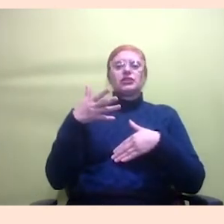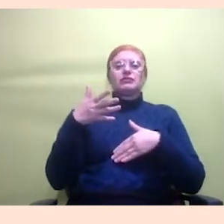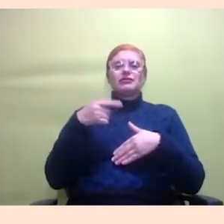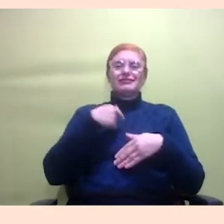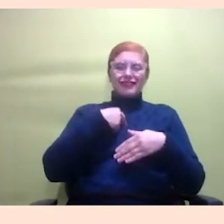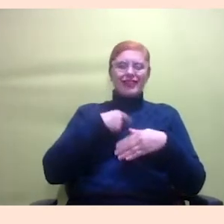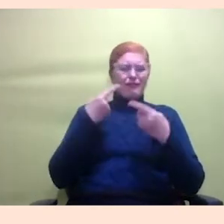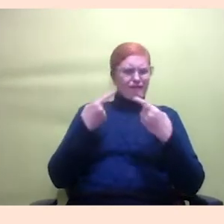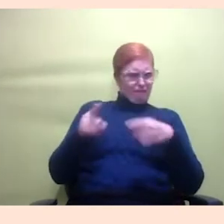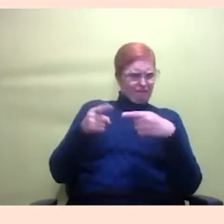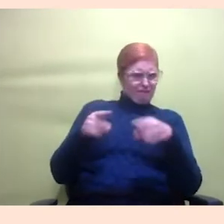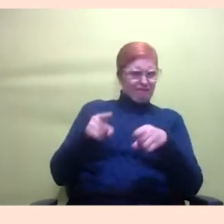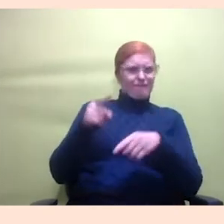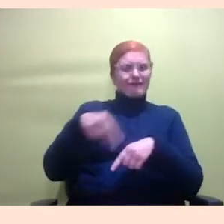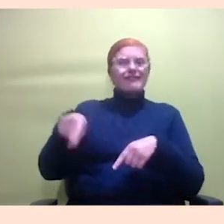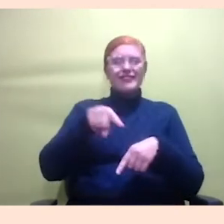gente poder